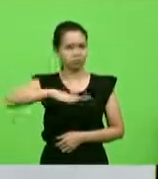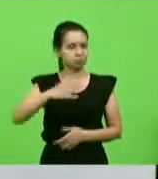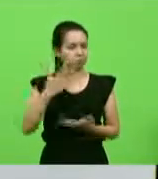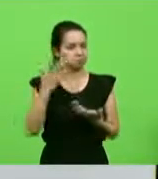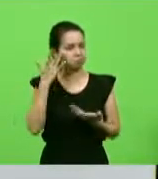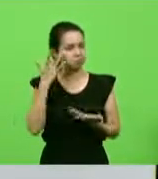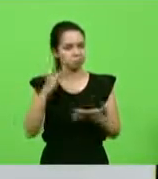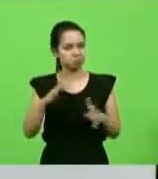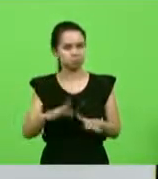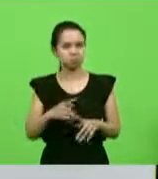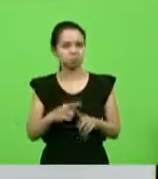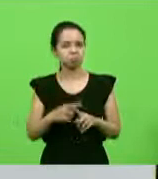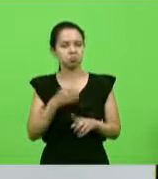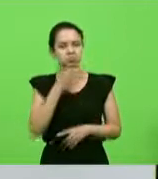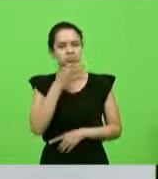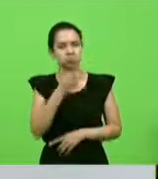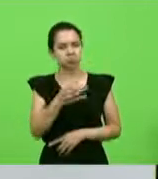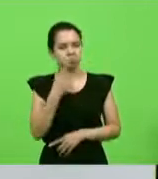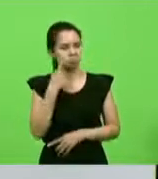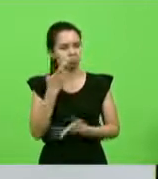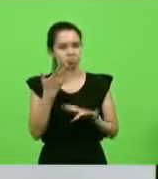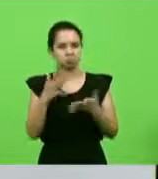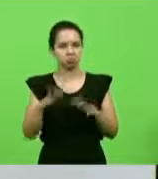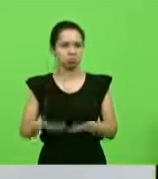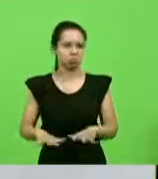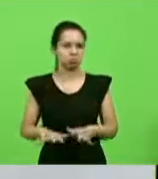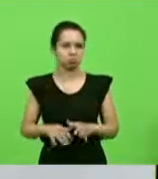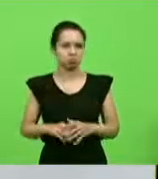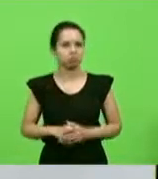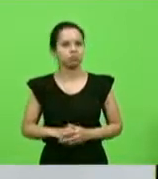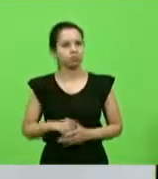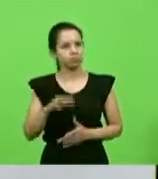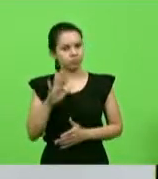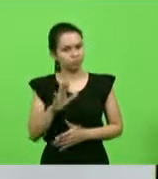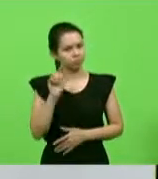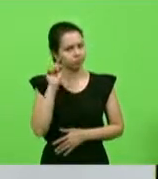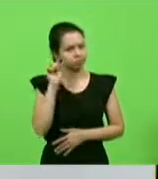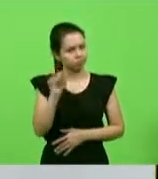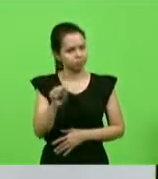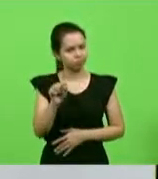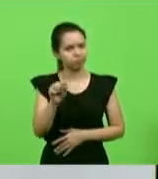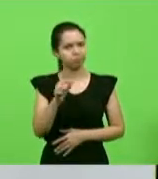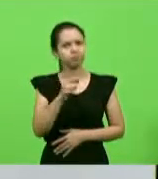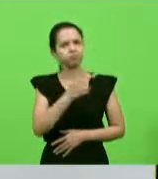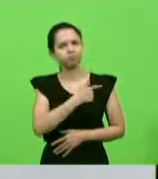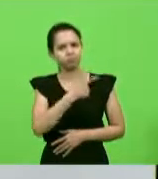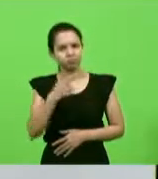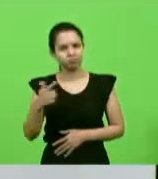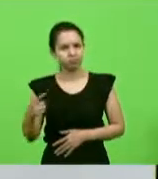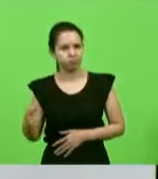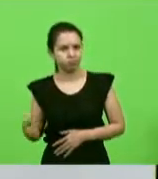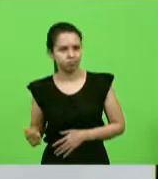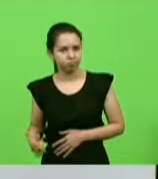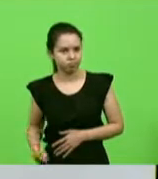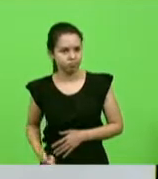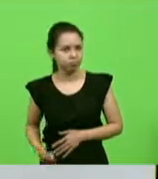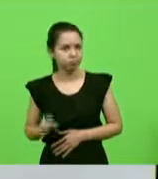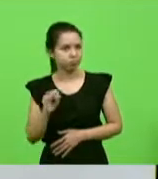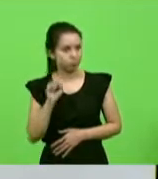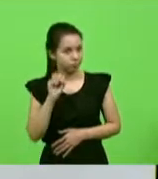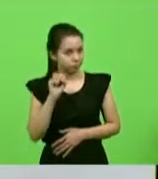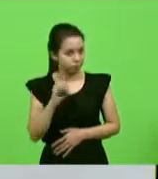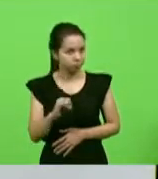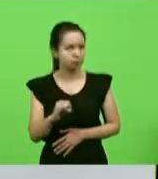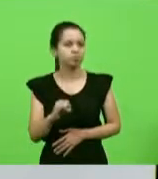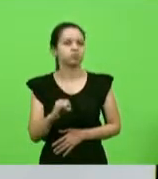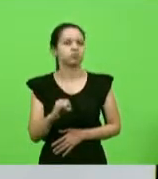motivo, também nem me interessa. Mas, V. Exª, governadora Daniela, se não mexer